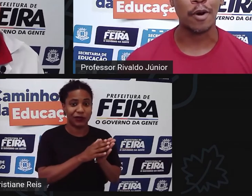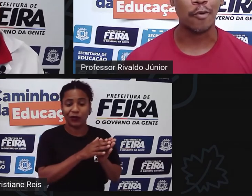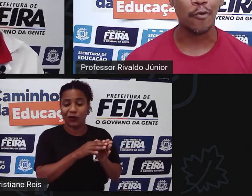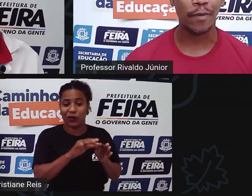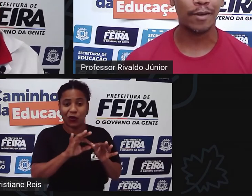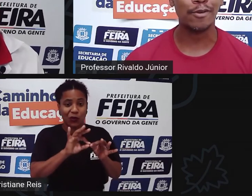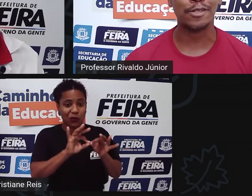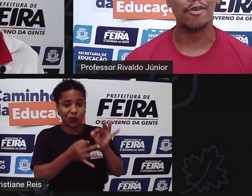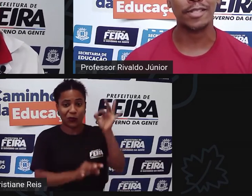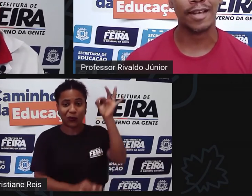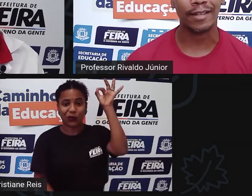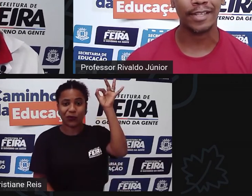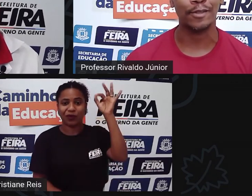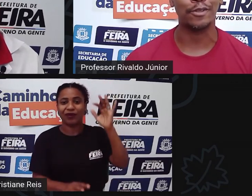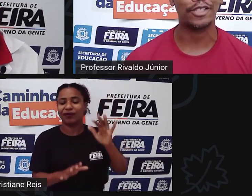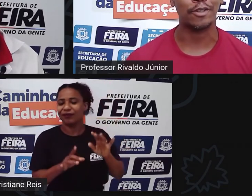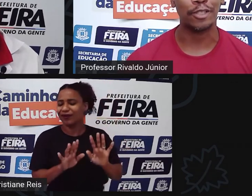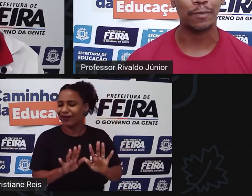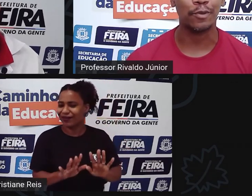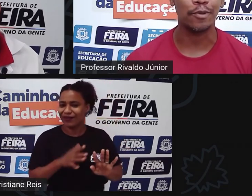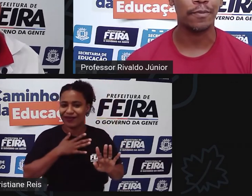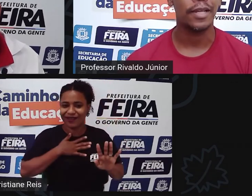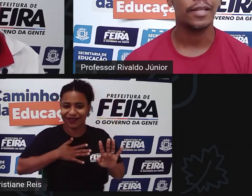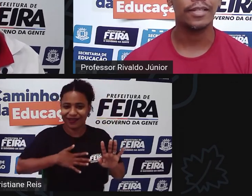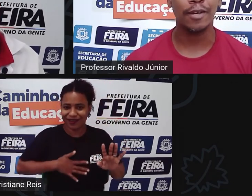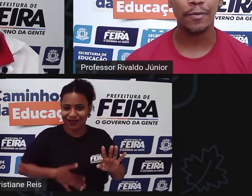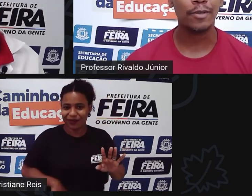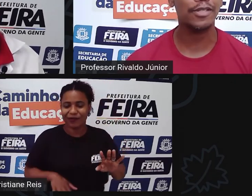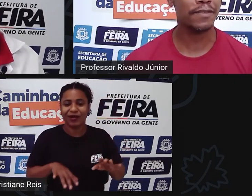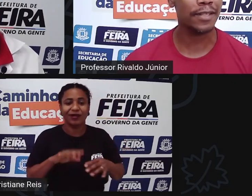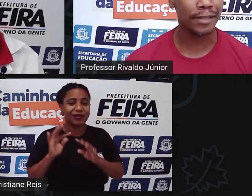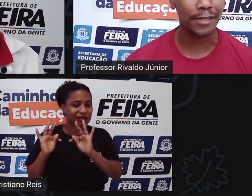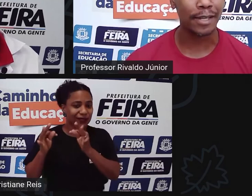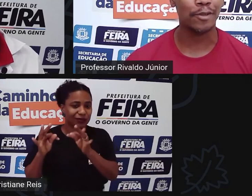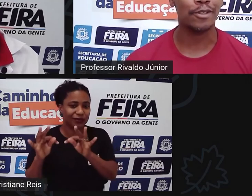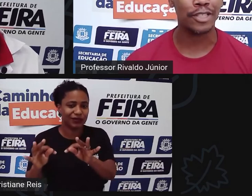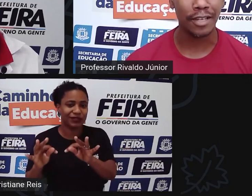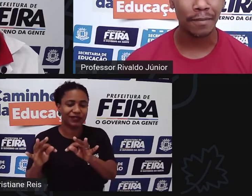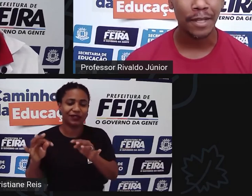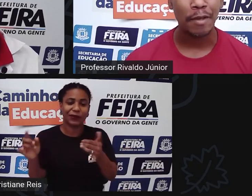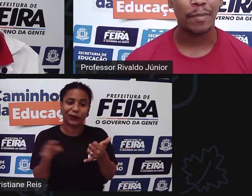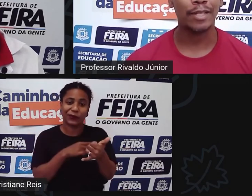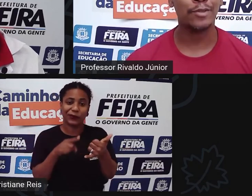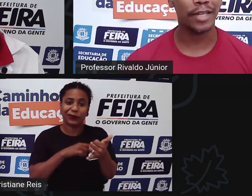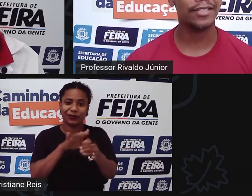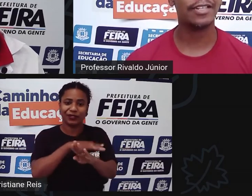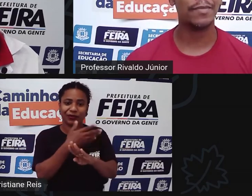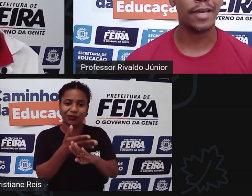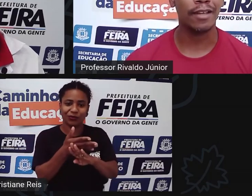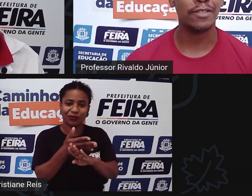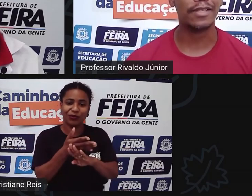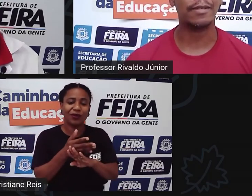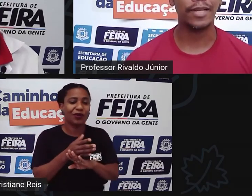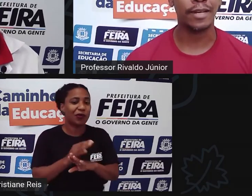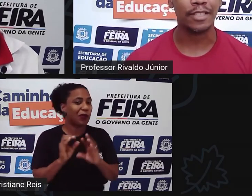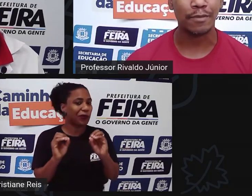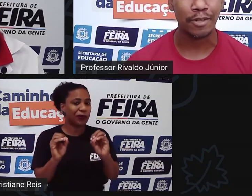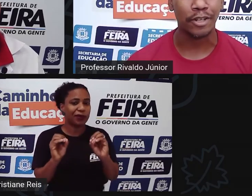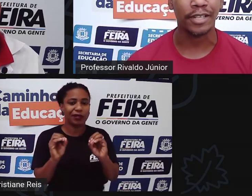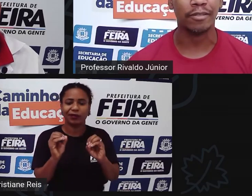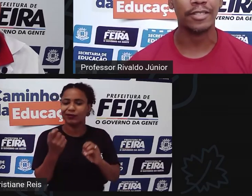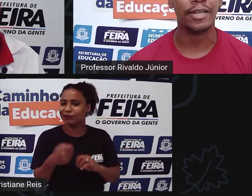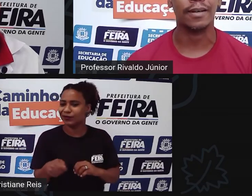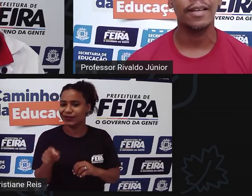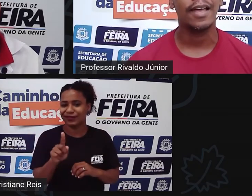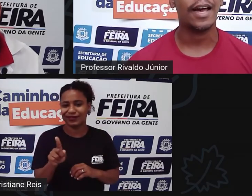de forma alguma ou só usar a tecnologia o tempo todo não inclusive tem tecnologia para ajudar a gente a caminhar diversos aplicativos